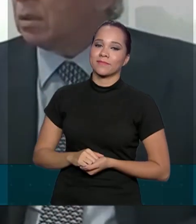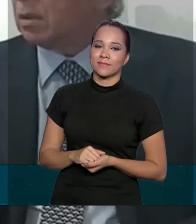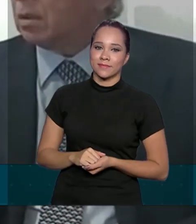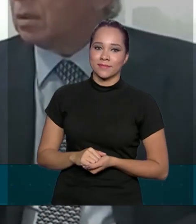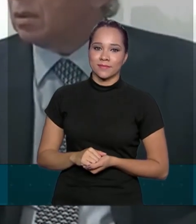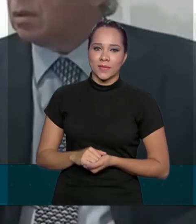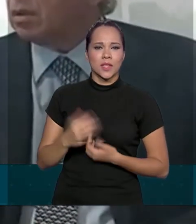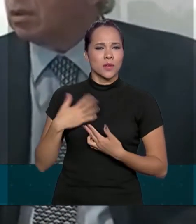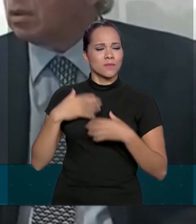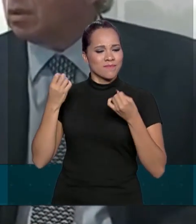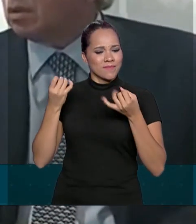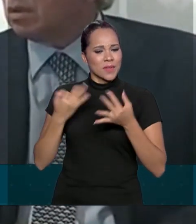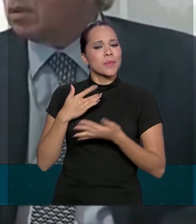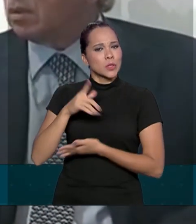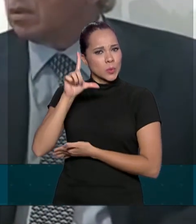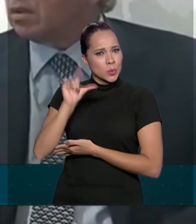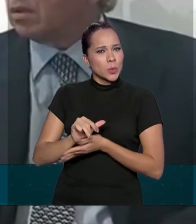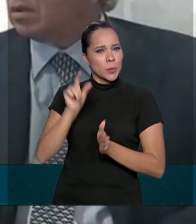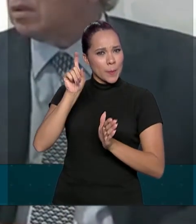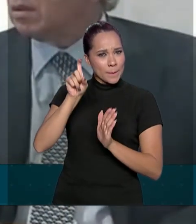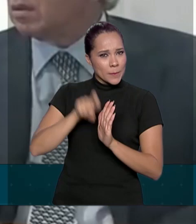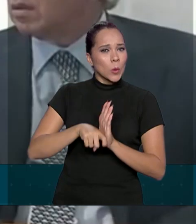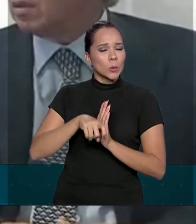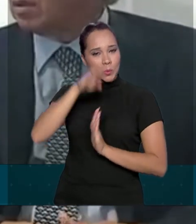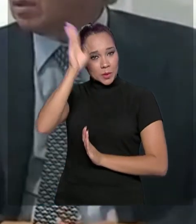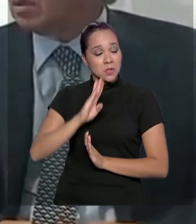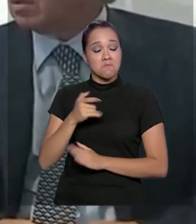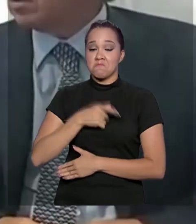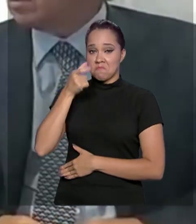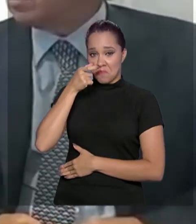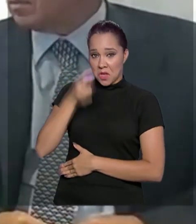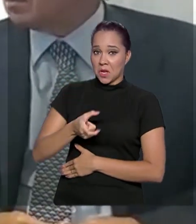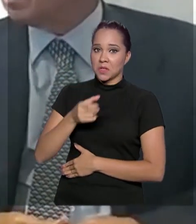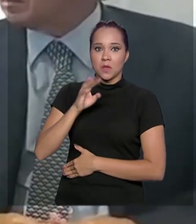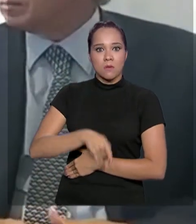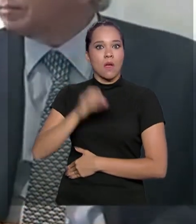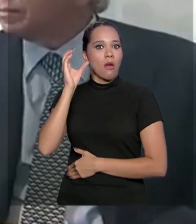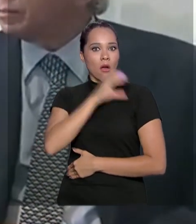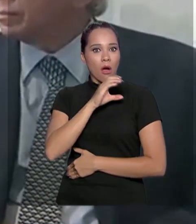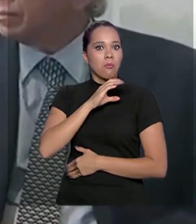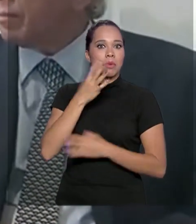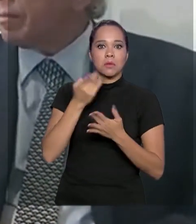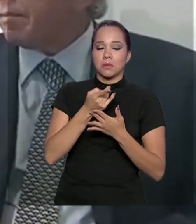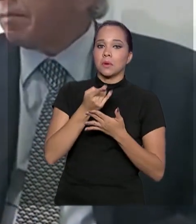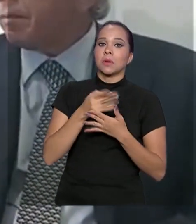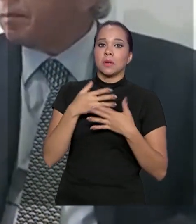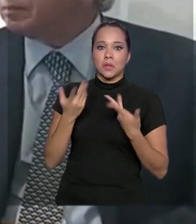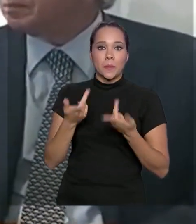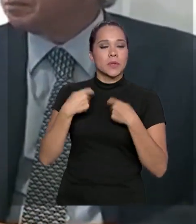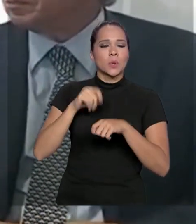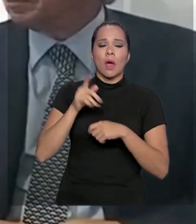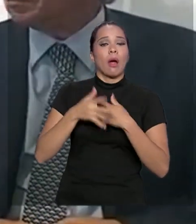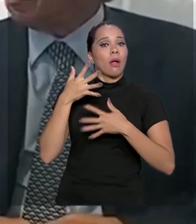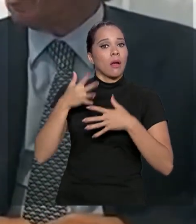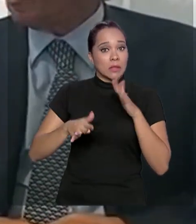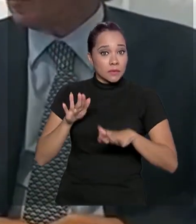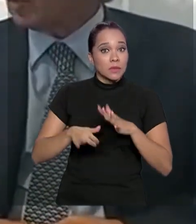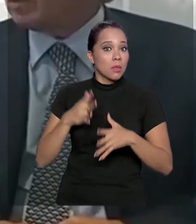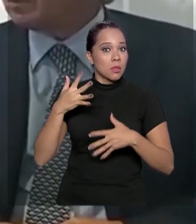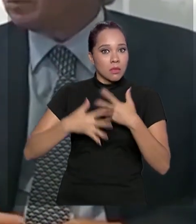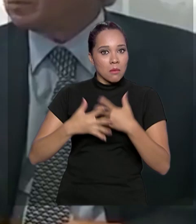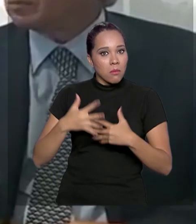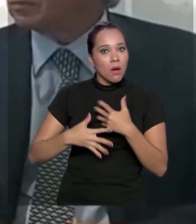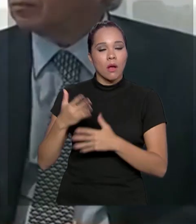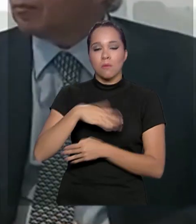tem que fazer a sua paz para diminuir a carga tributária no Brasil, que essa é a intenção, não é de uma hora para outra, não pode fazer de uma hora para outra, que atrapalha o